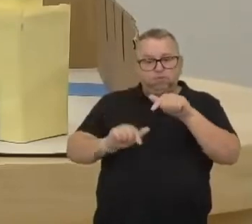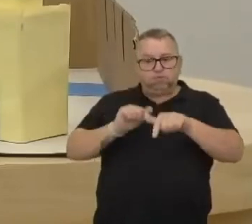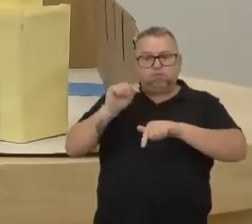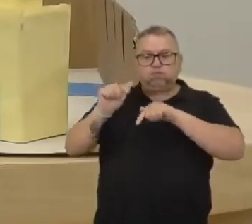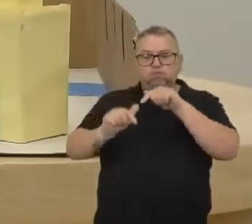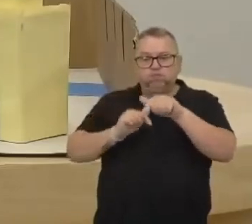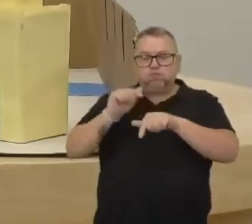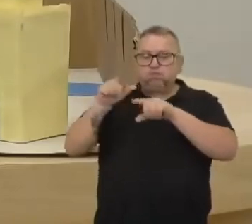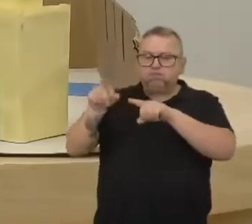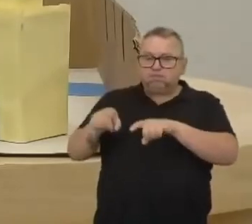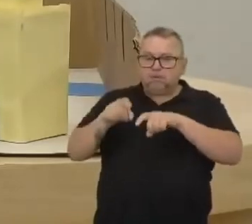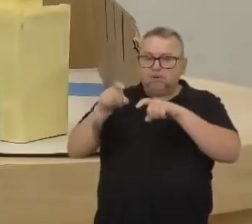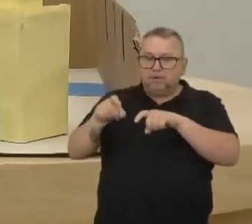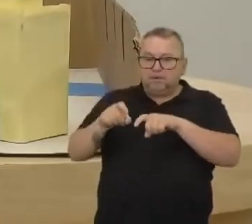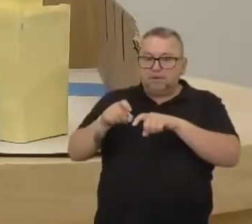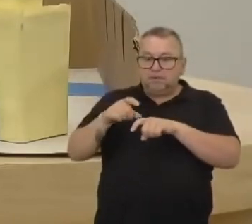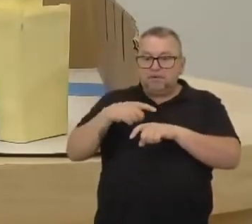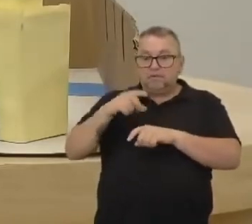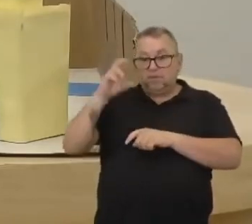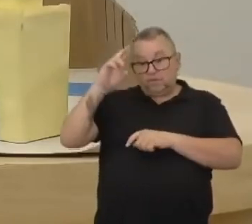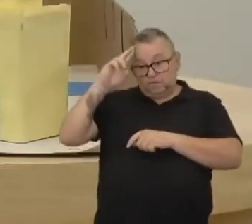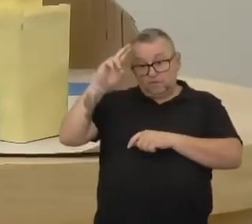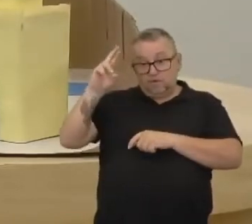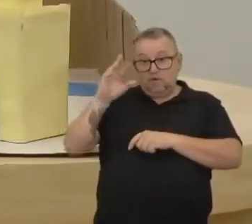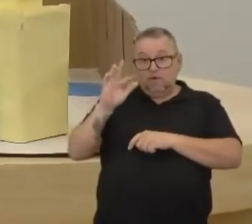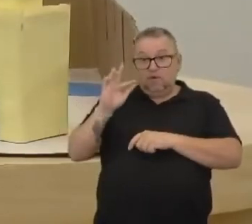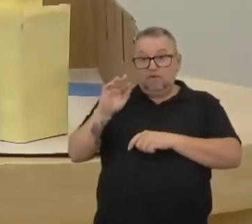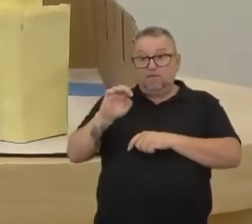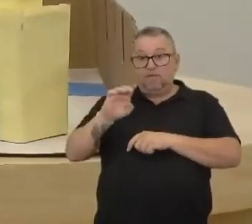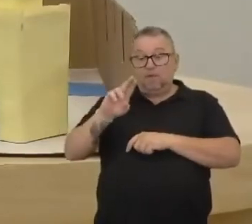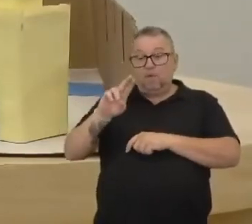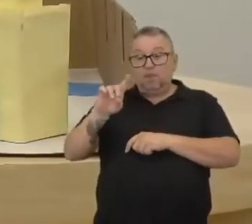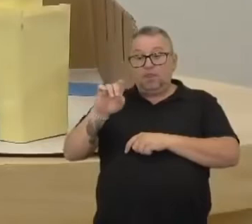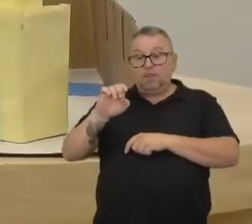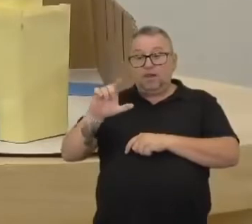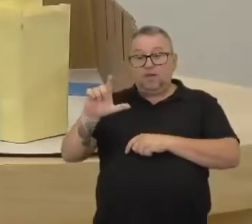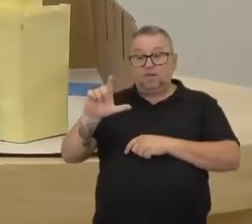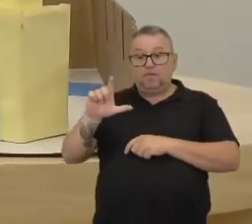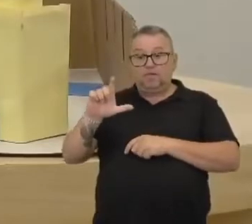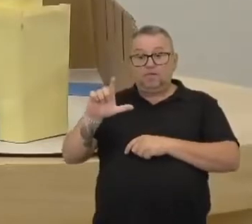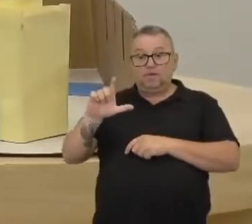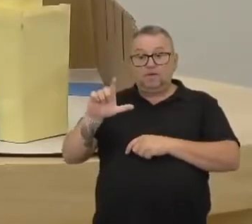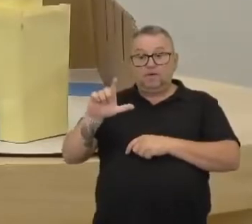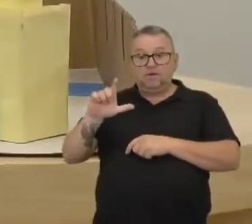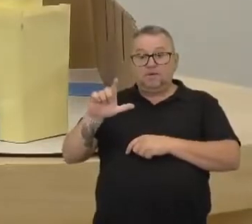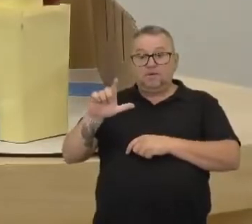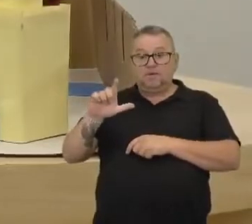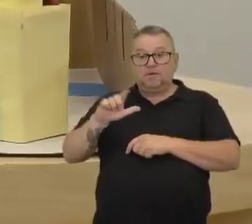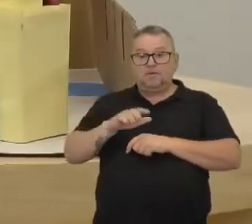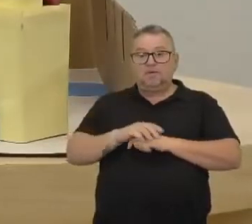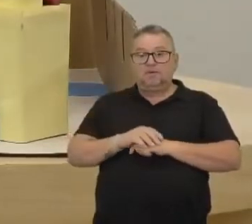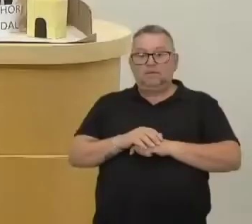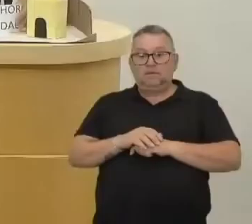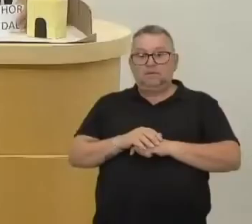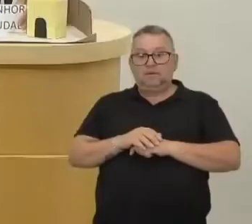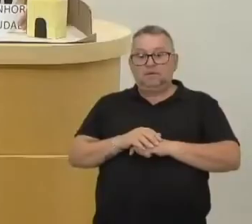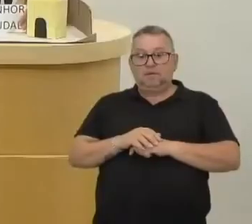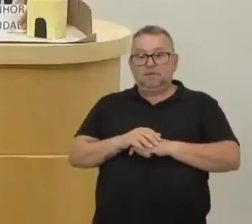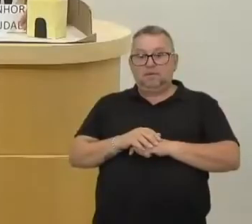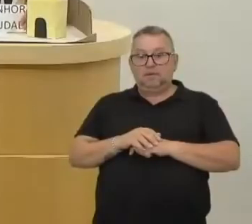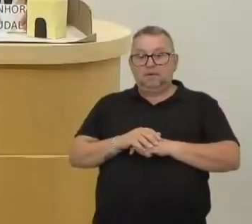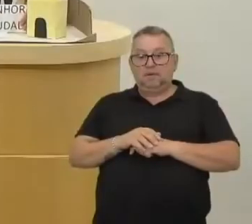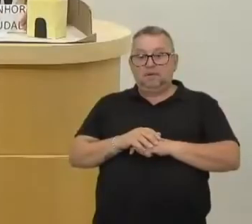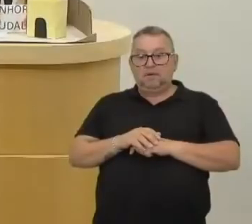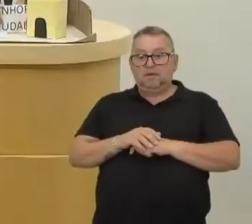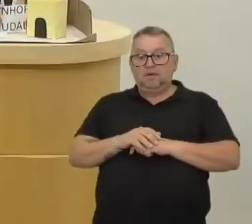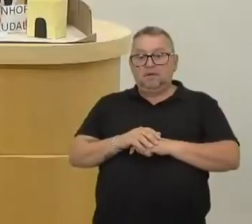nessas terras, quem ele se torna? Ele se torna o senhor feudal. Olha aqui. Deixa eu ver se dá pra enxergar. Tem alguma